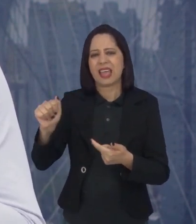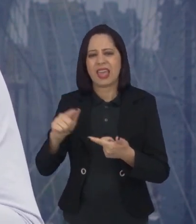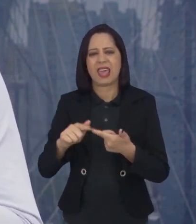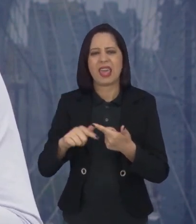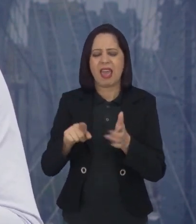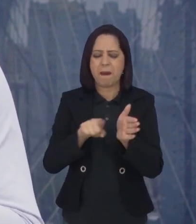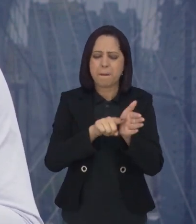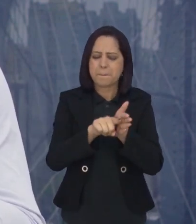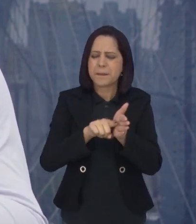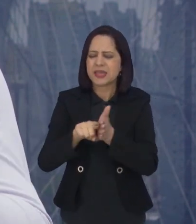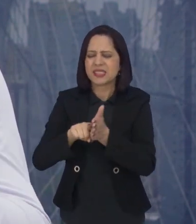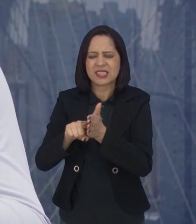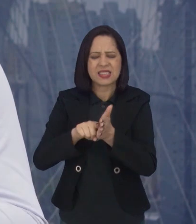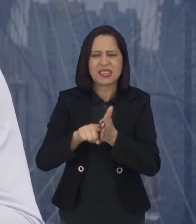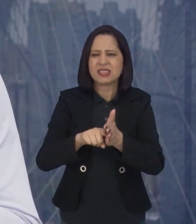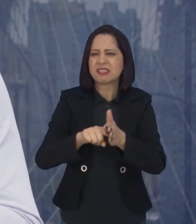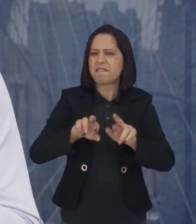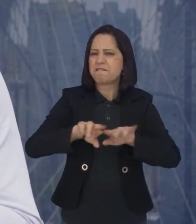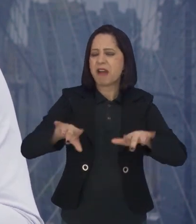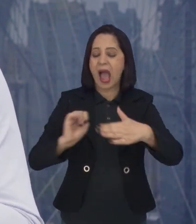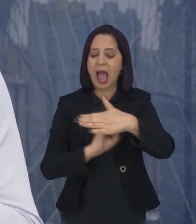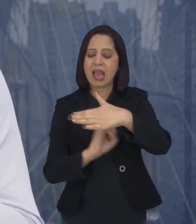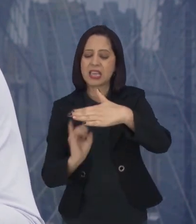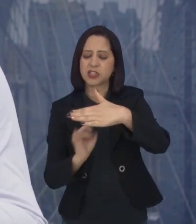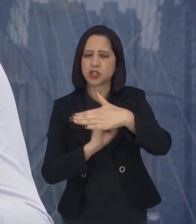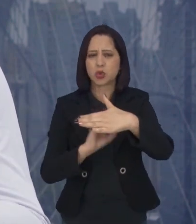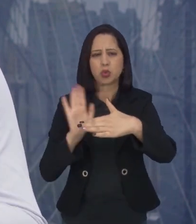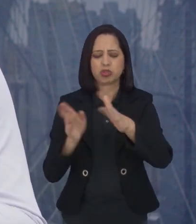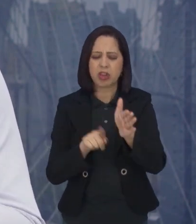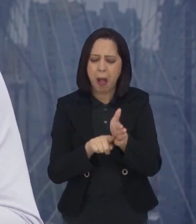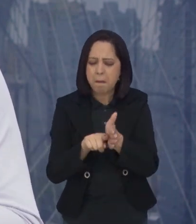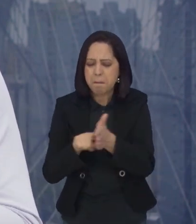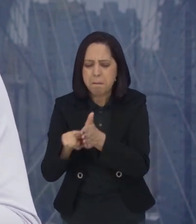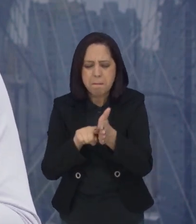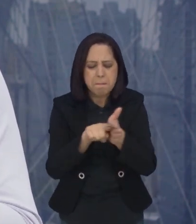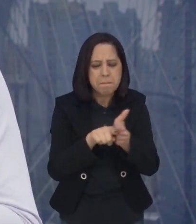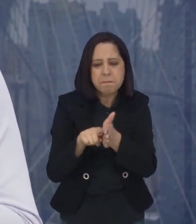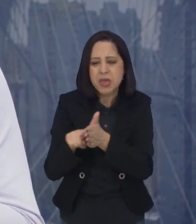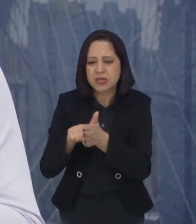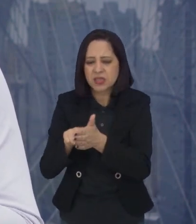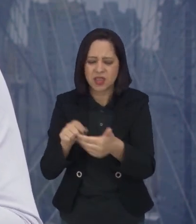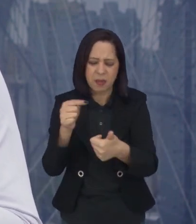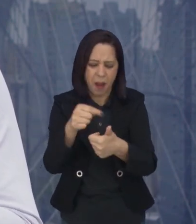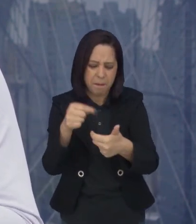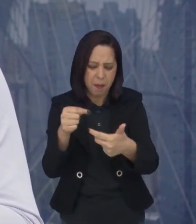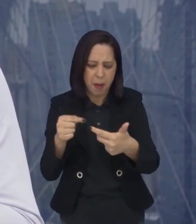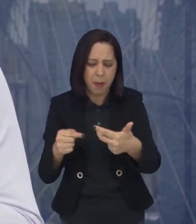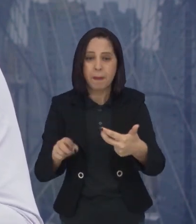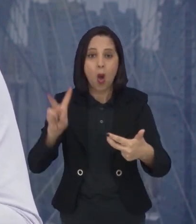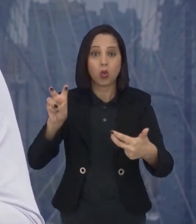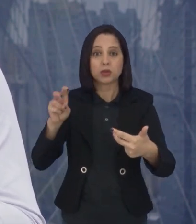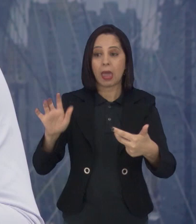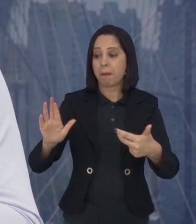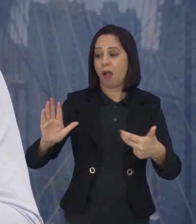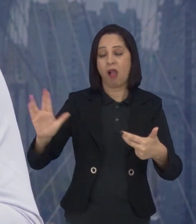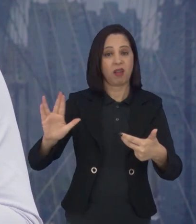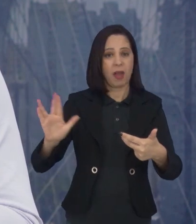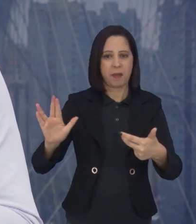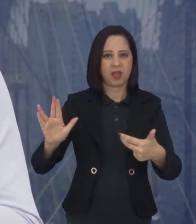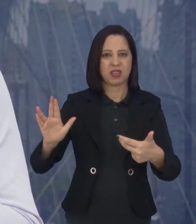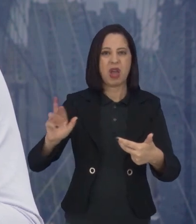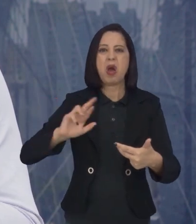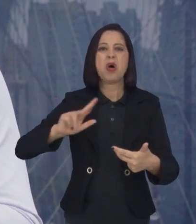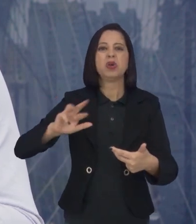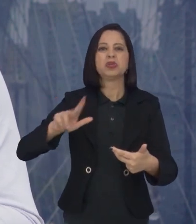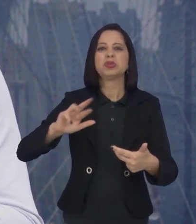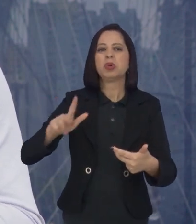estudos hoje, várias plataformas hoje com N estudos sobre a cannabis medicinal. Isso não é uma aventura,